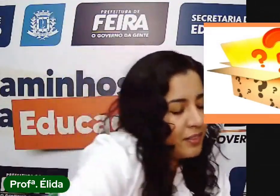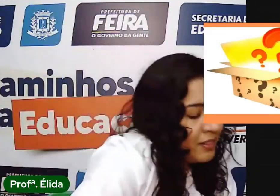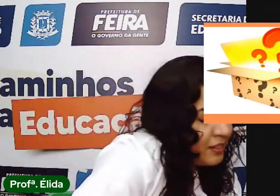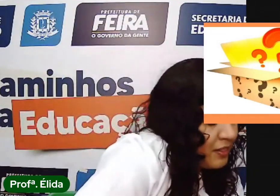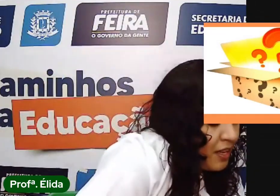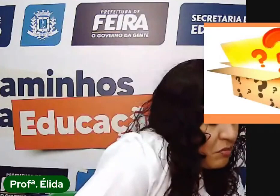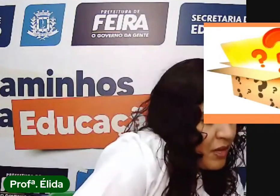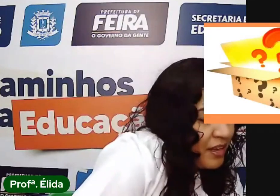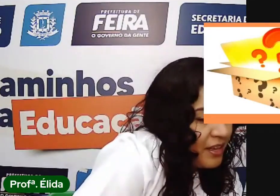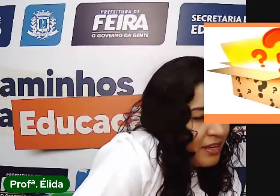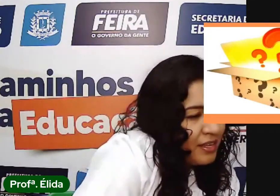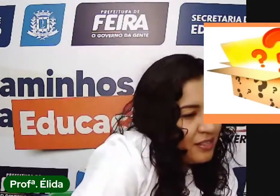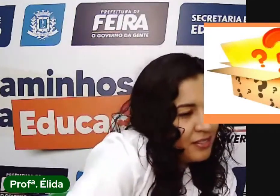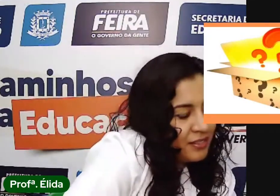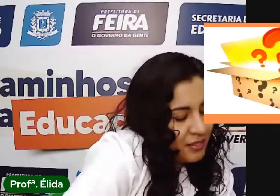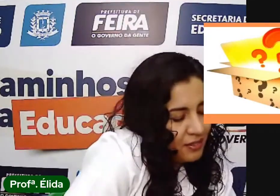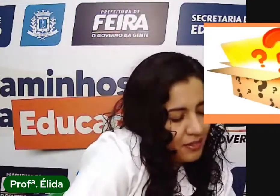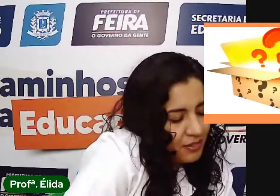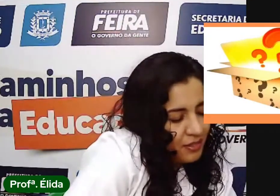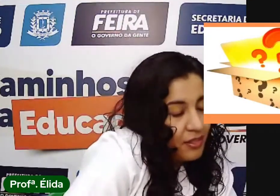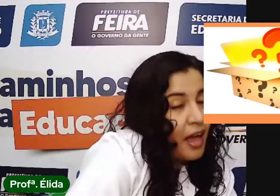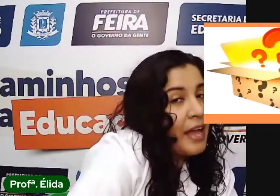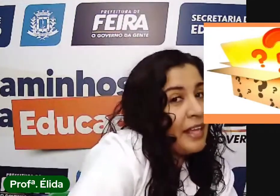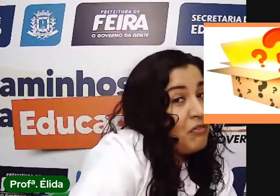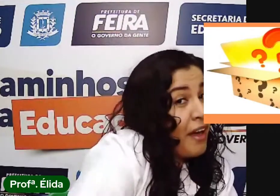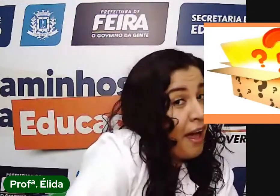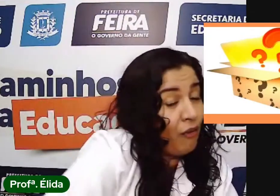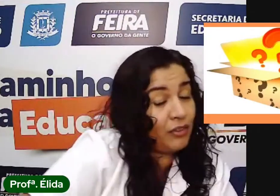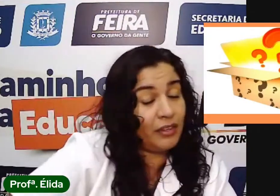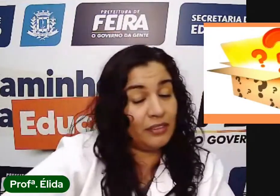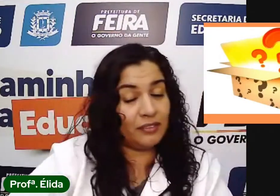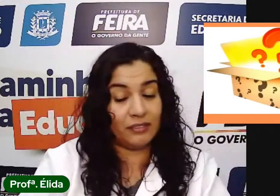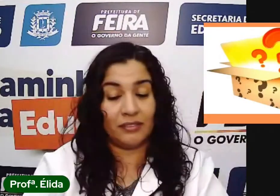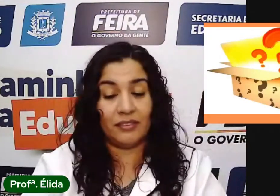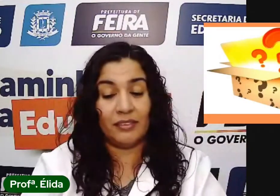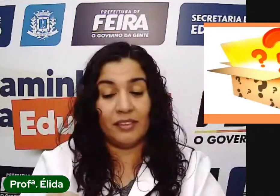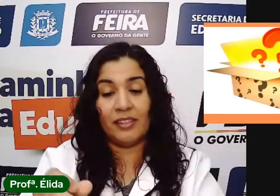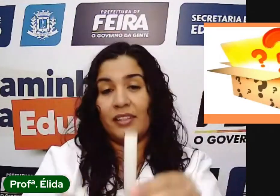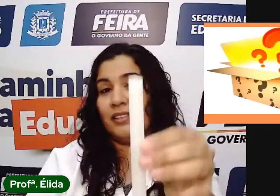Tem mais... Ainda falta!